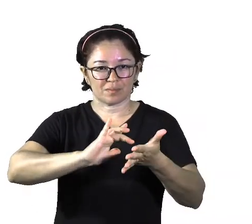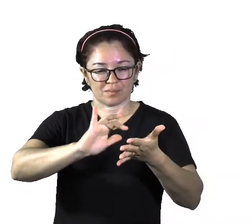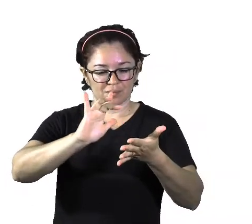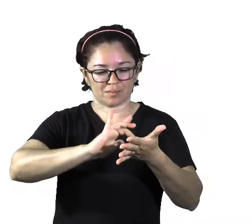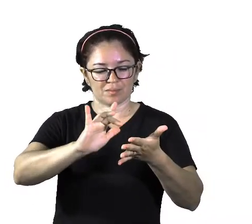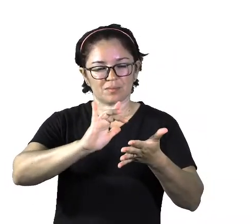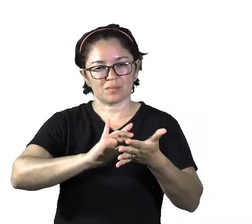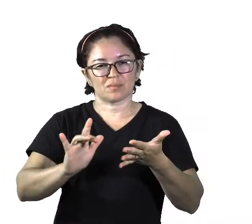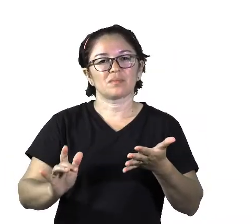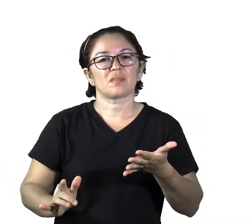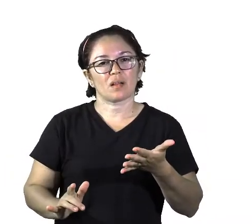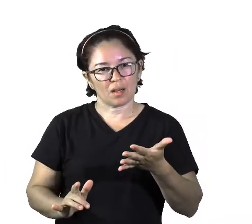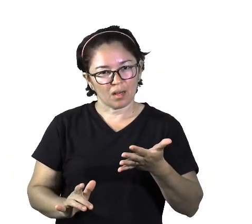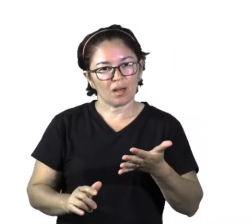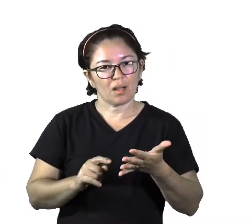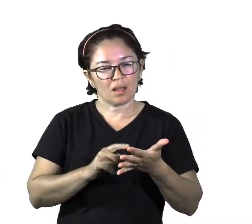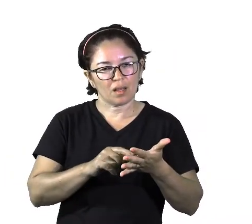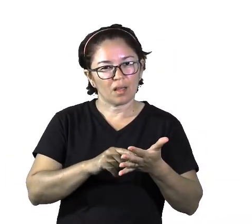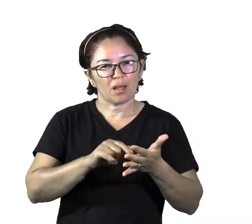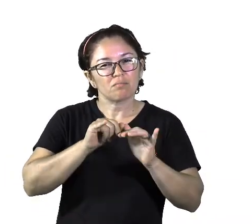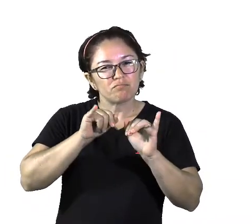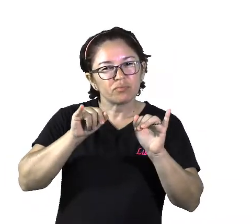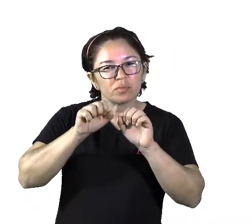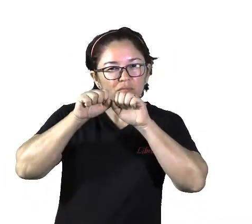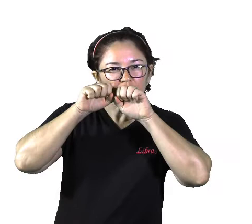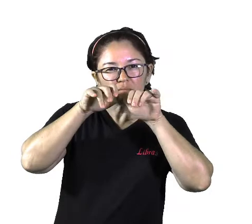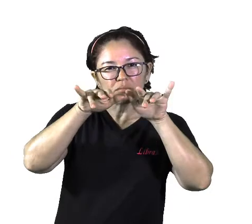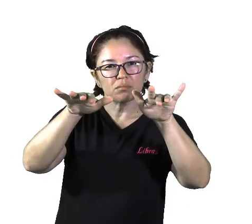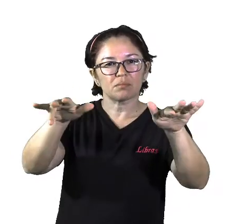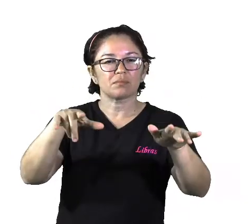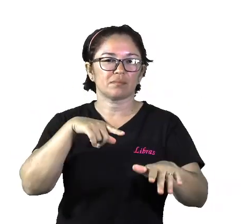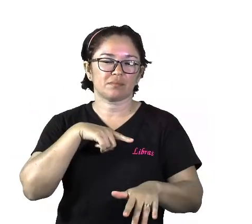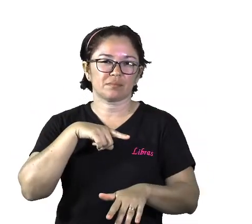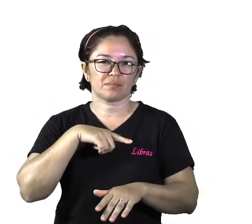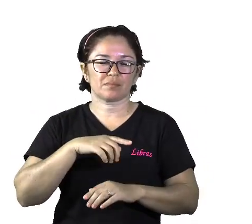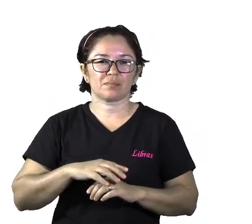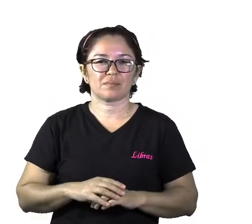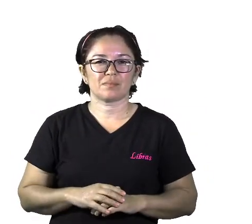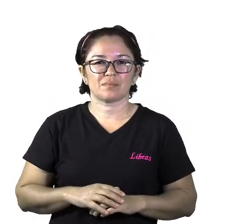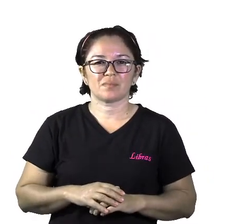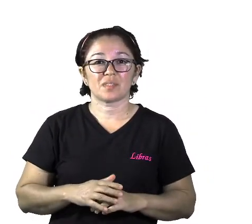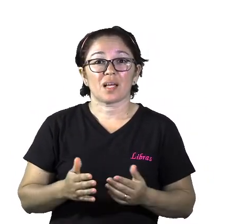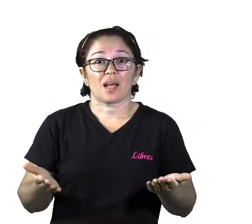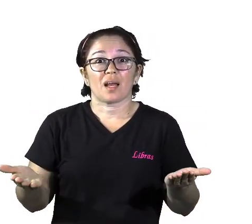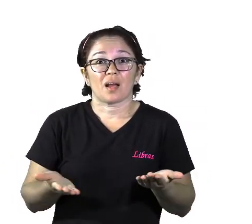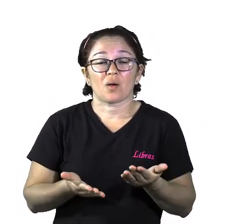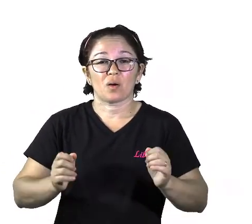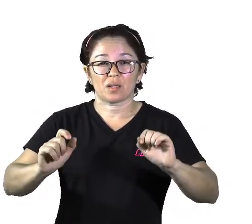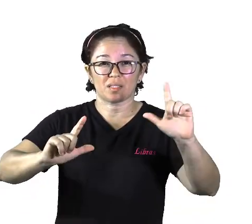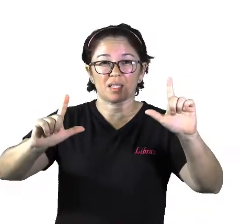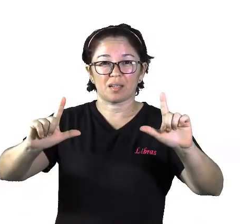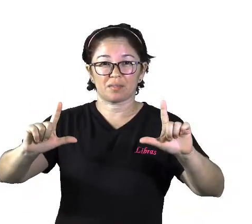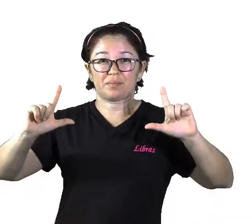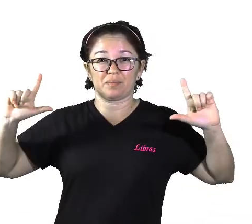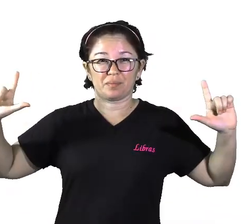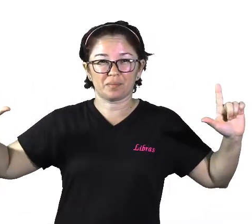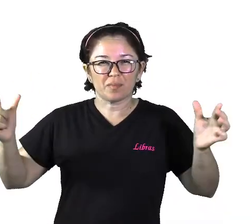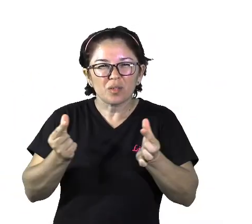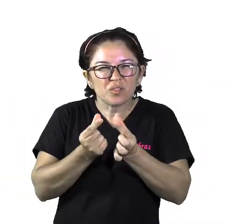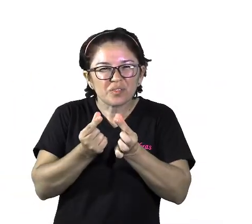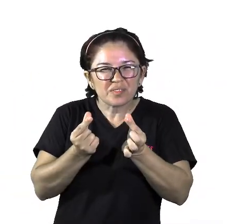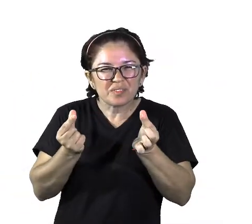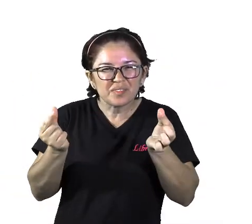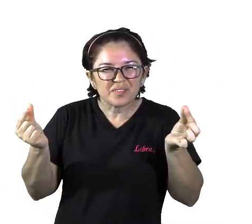comunicar e difundir informações. E hipermídias, as nossas TVs modernas conectadas à internet também